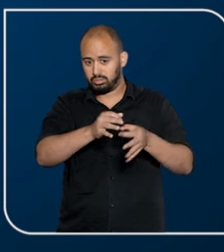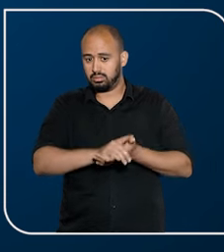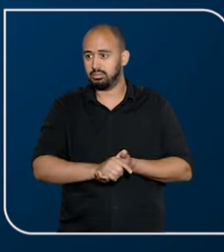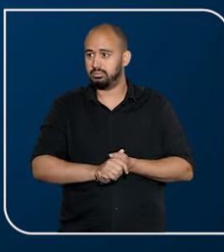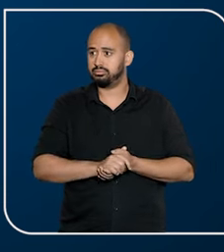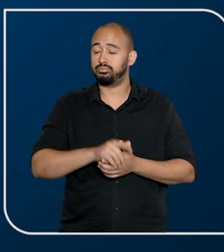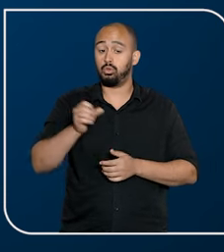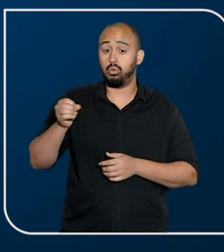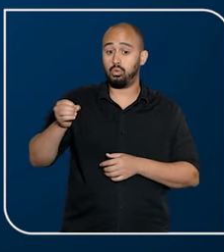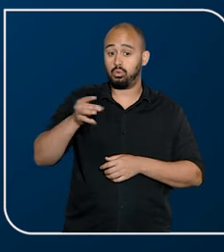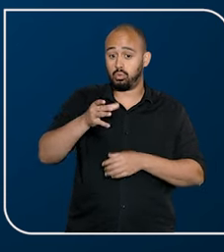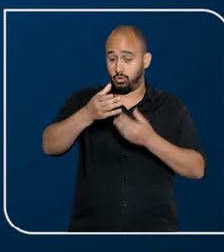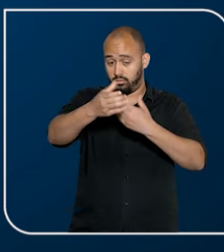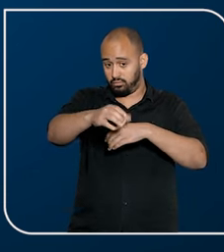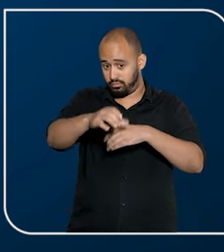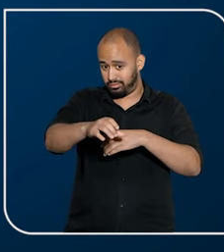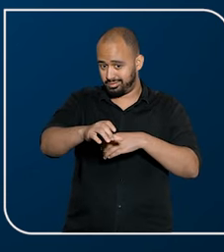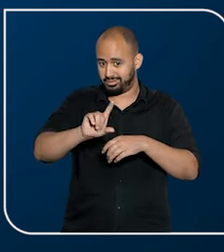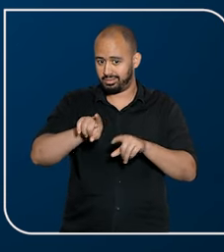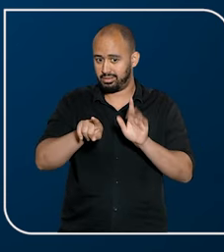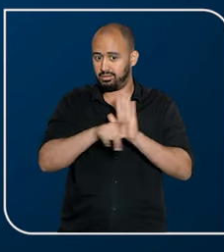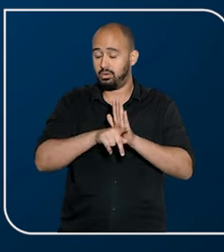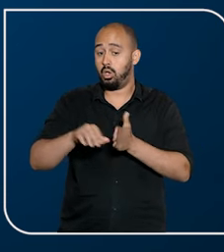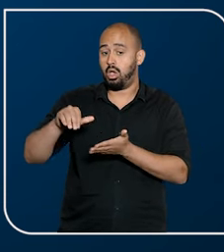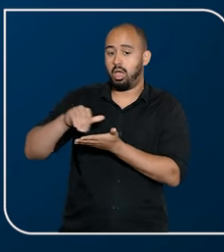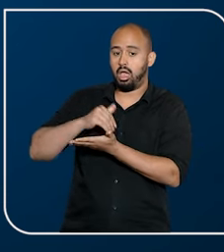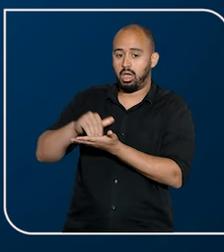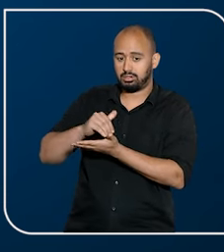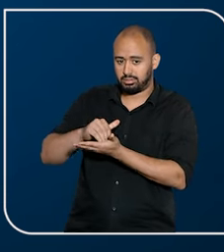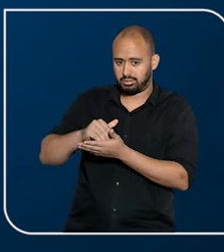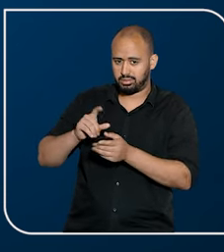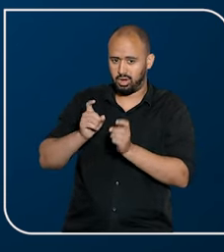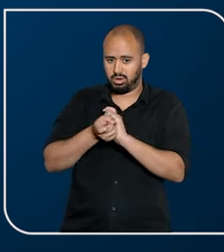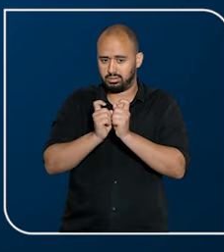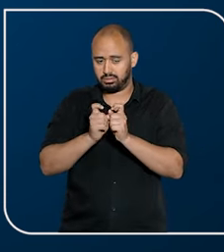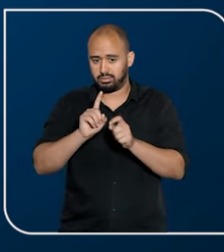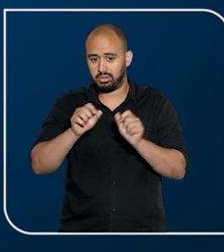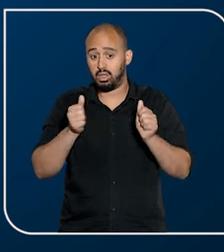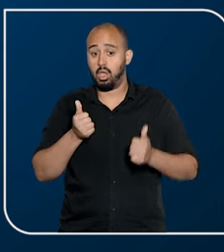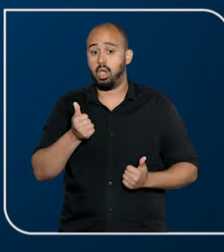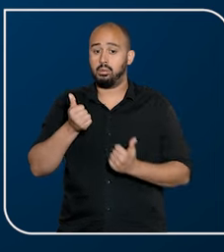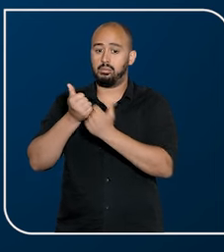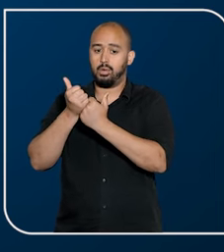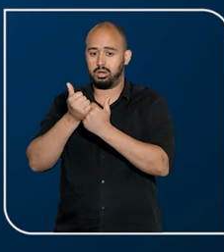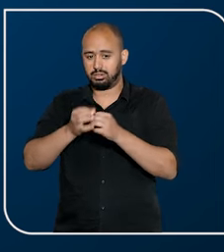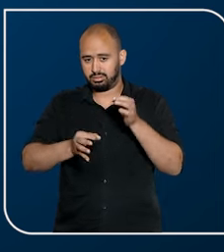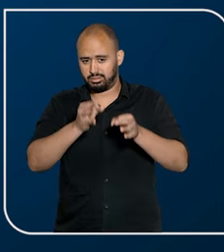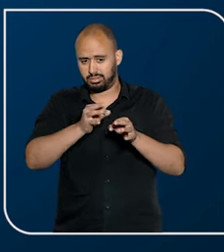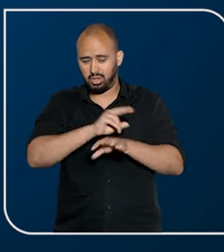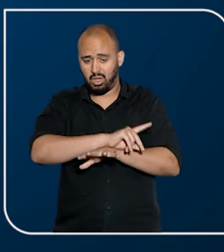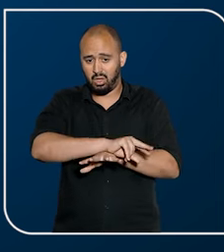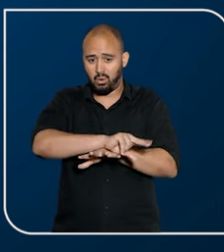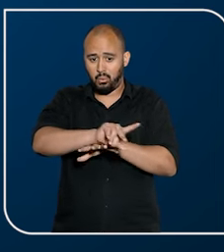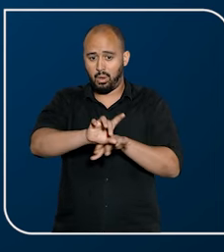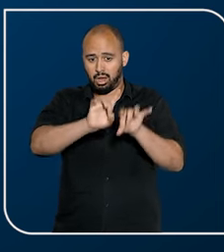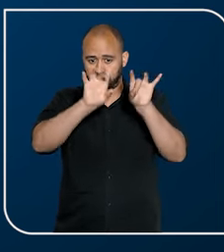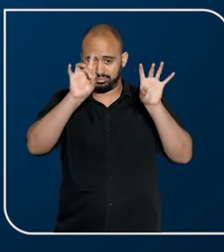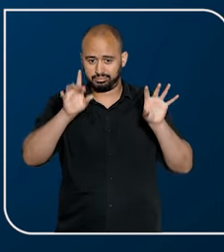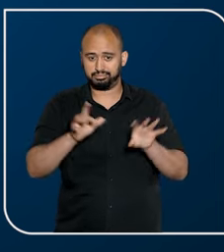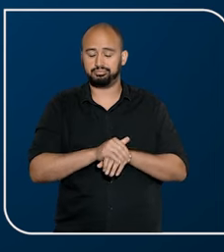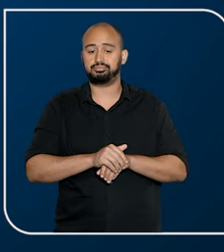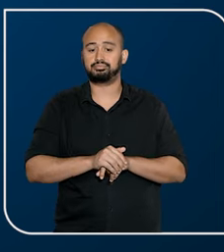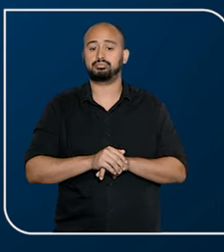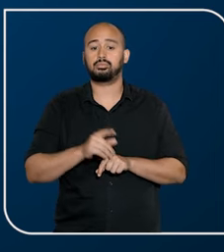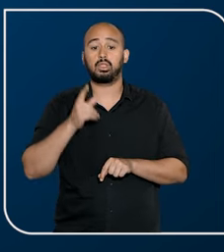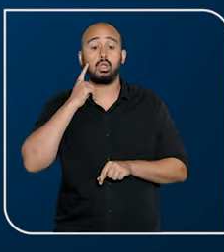judiciário. O novo concurso será destinado às áreas administrativa, de apoio especializado e judiciária em diversas